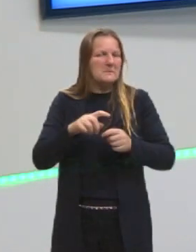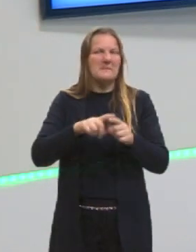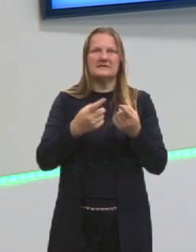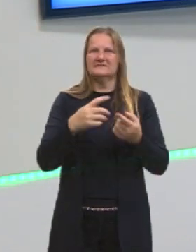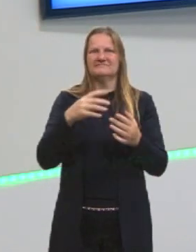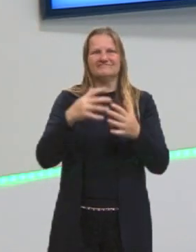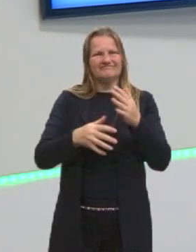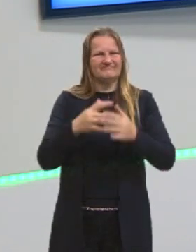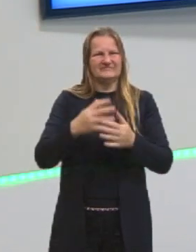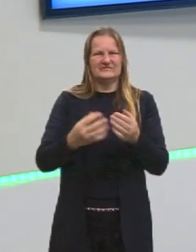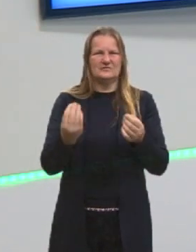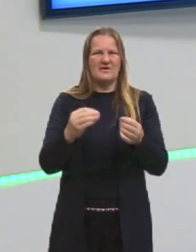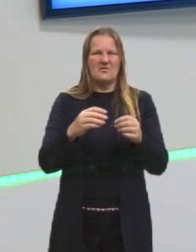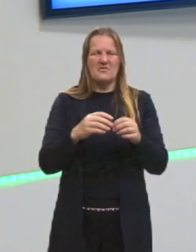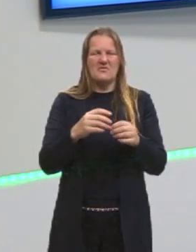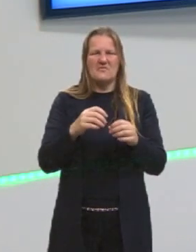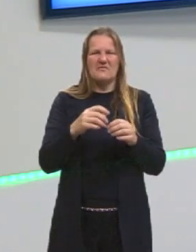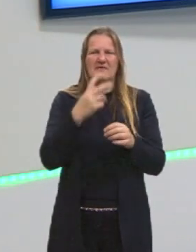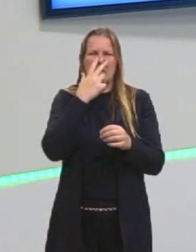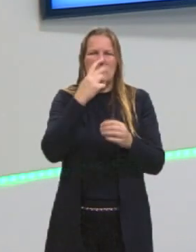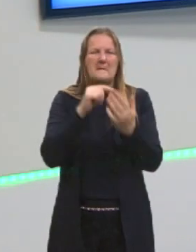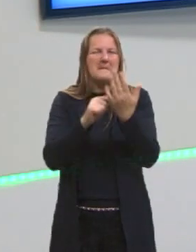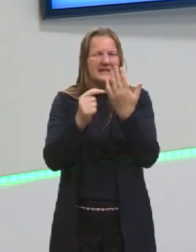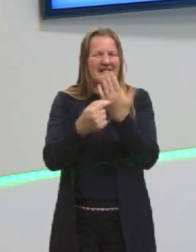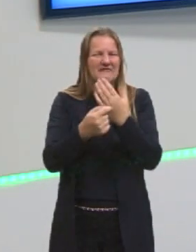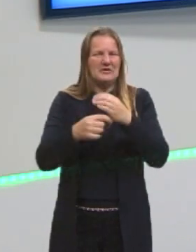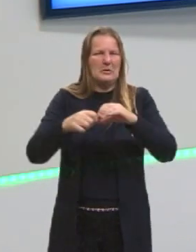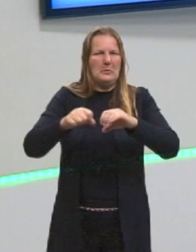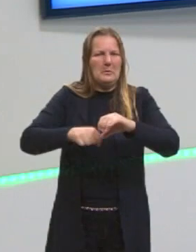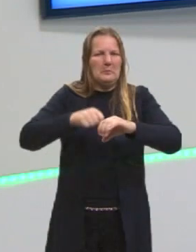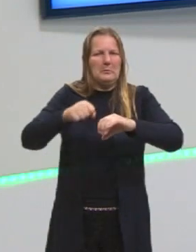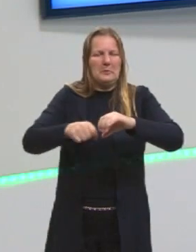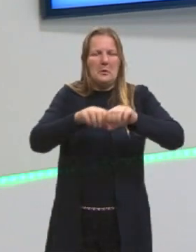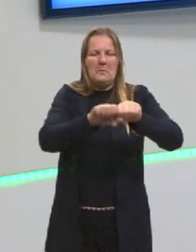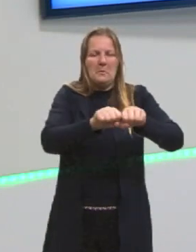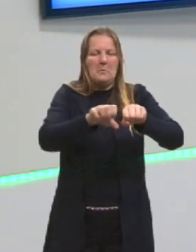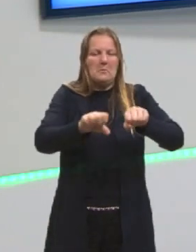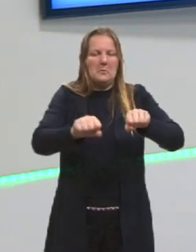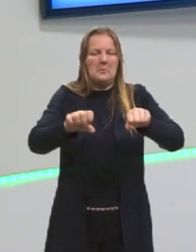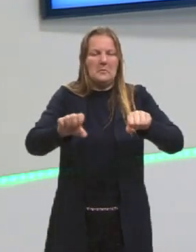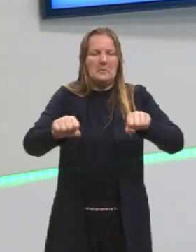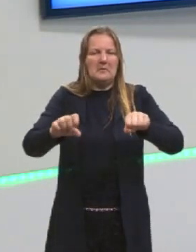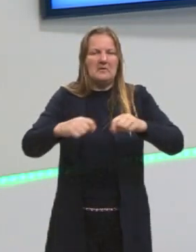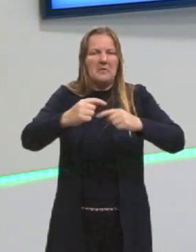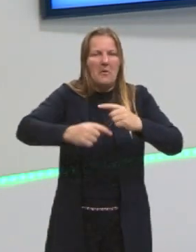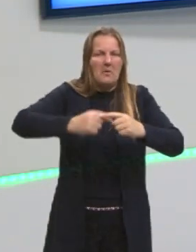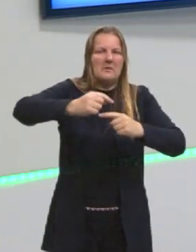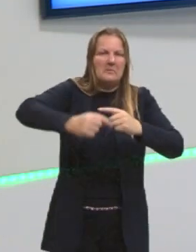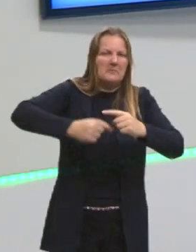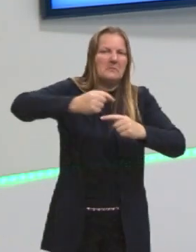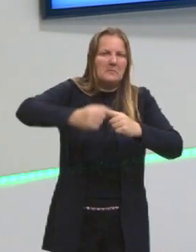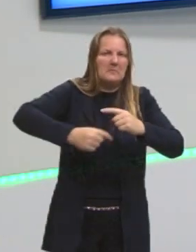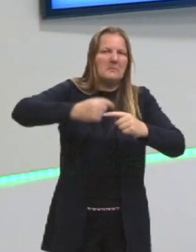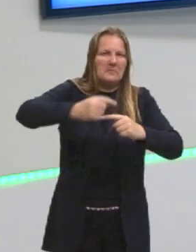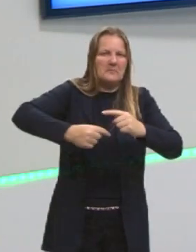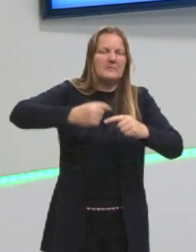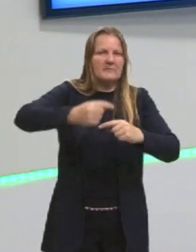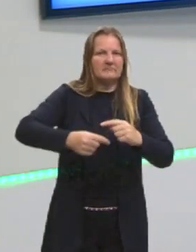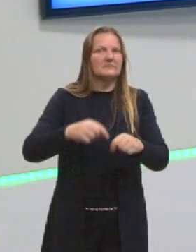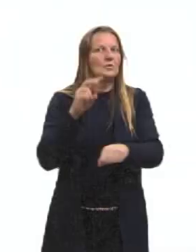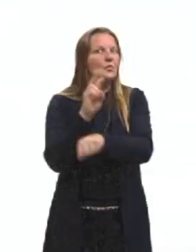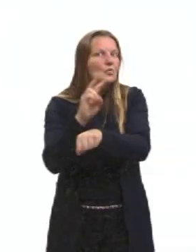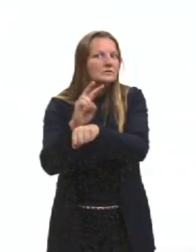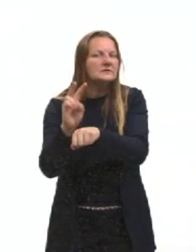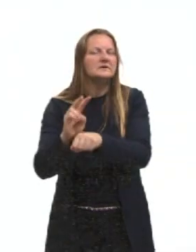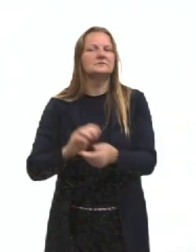enchendo linguiça, com uma expressão bem clássica, cotidiana, que a gente conhece bem. E a gente encerra essa breve definição